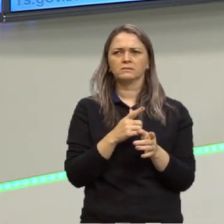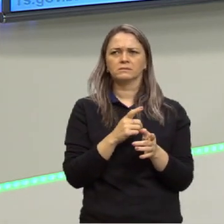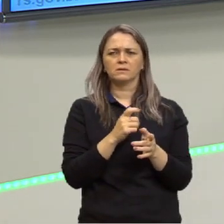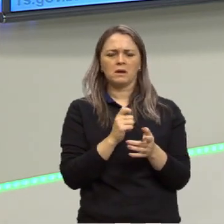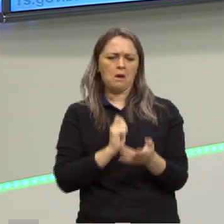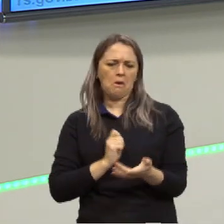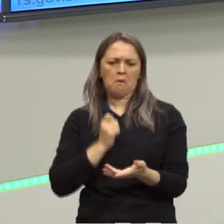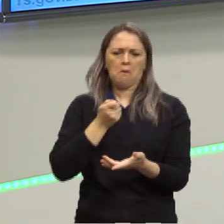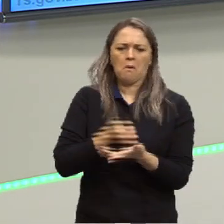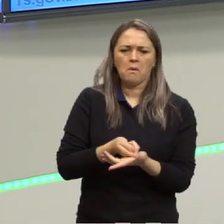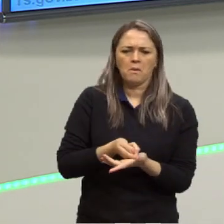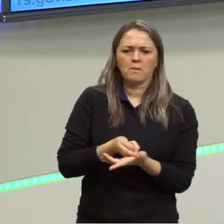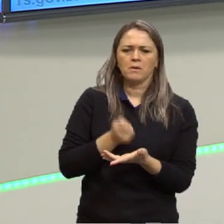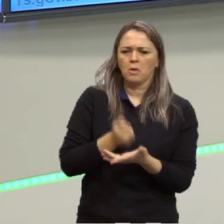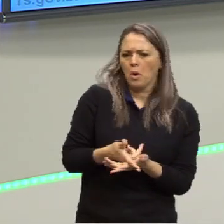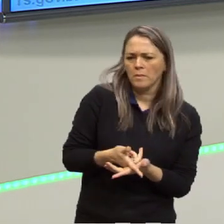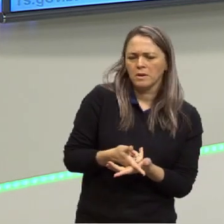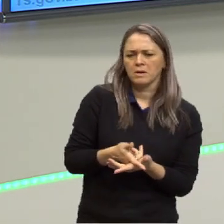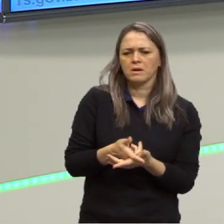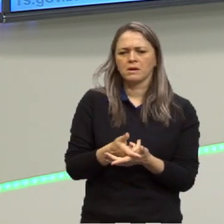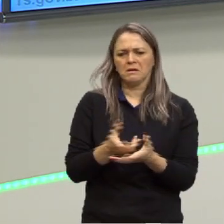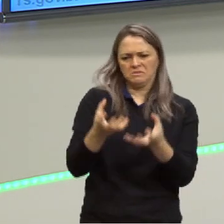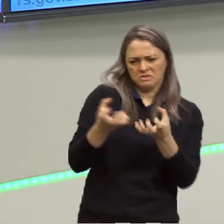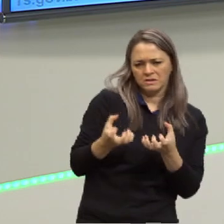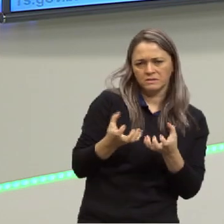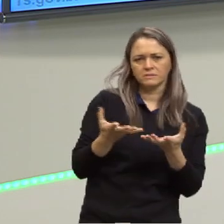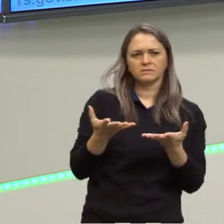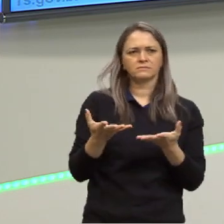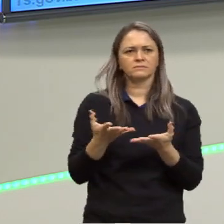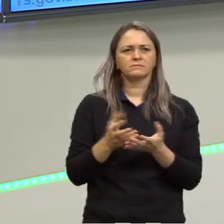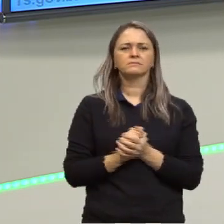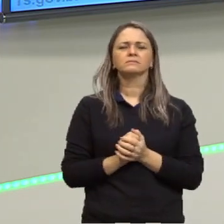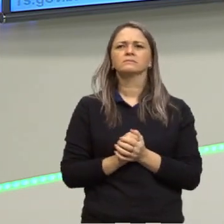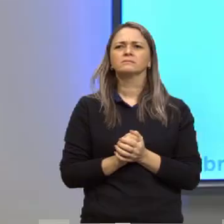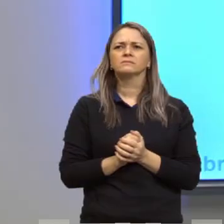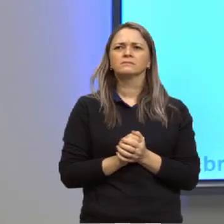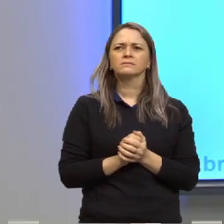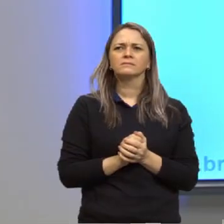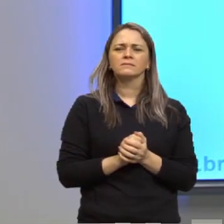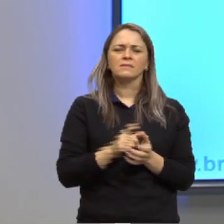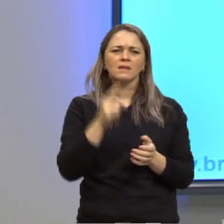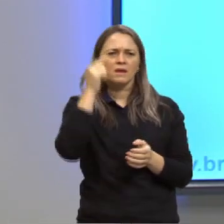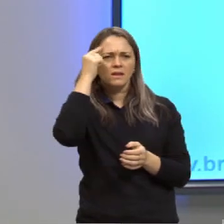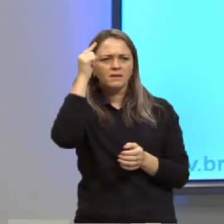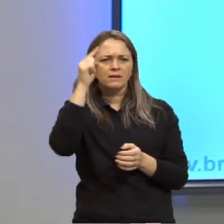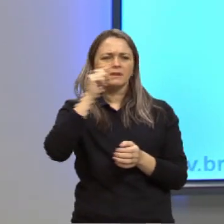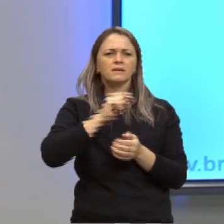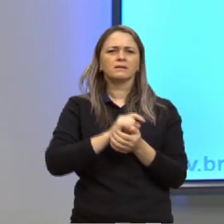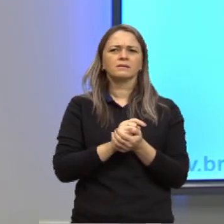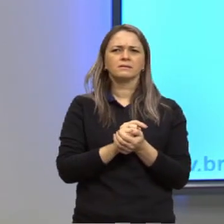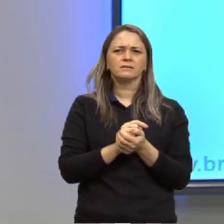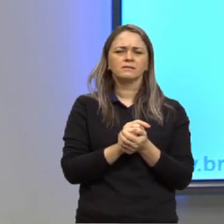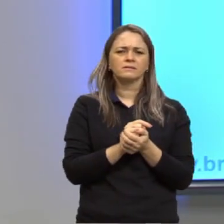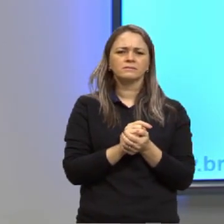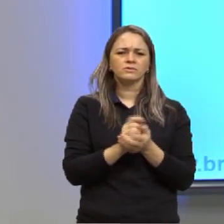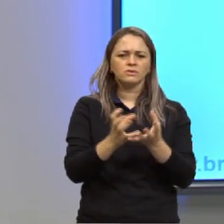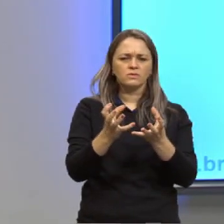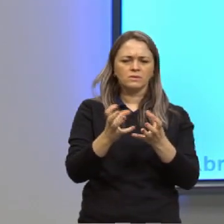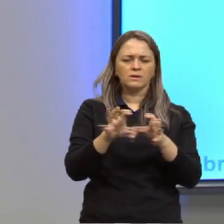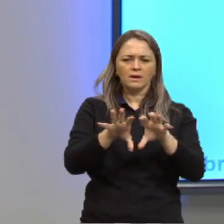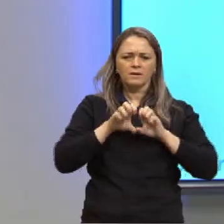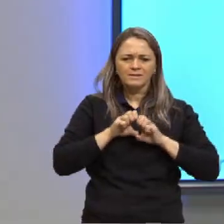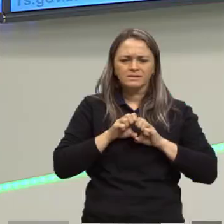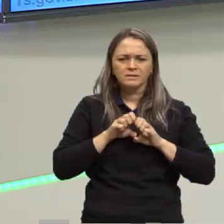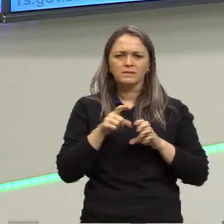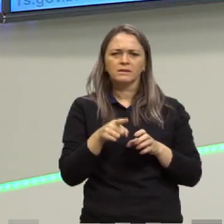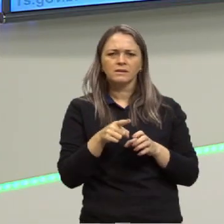compre, adquira, tá? A ideia da aquisição ela